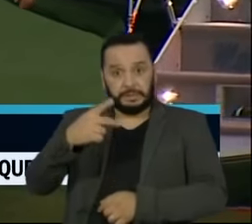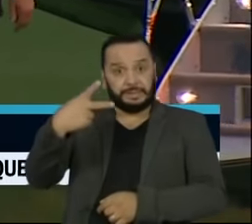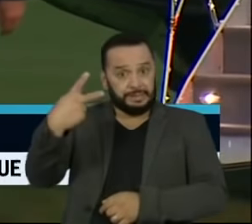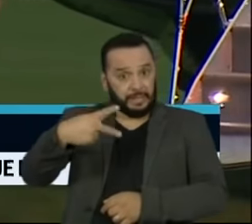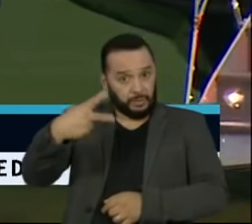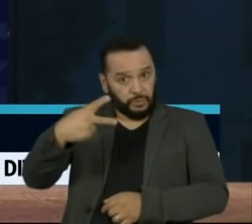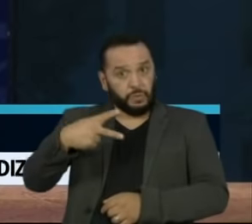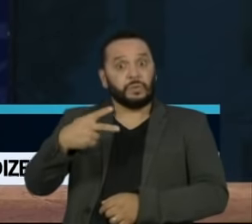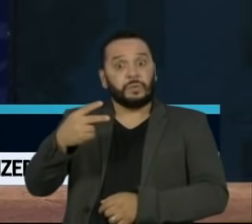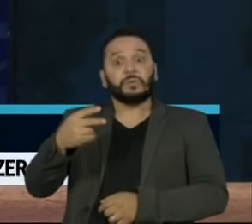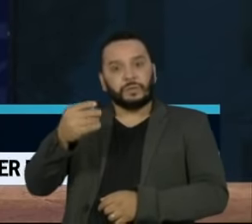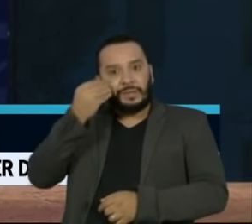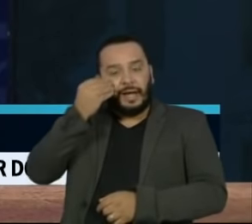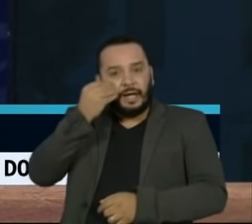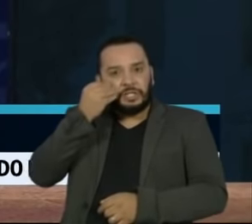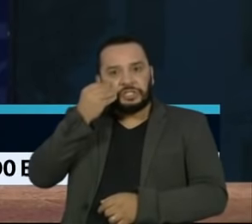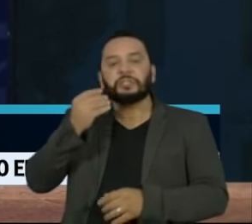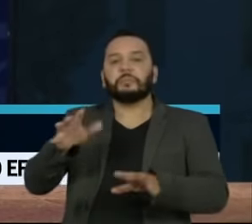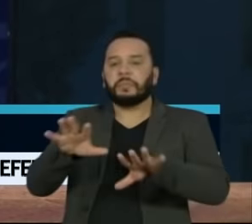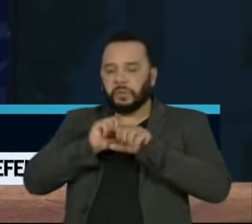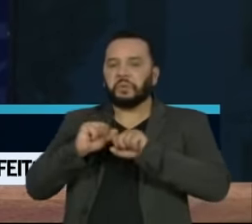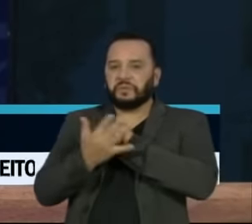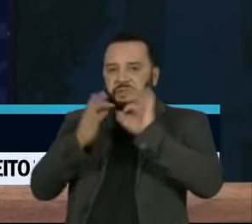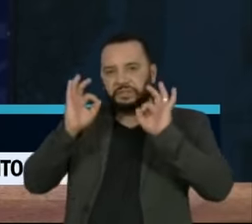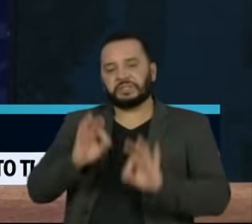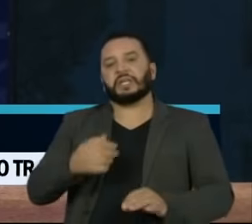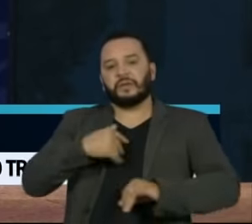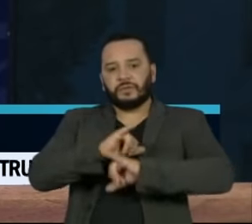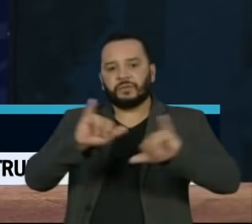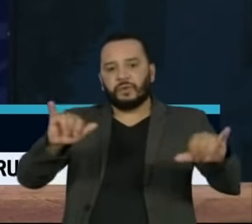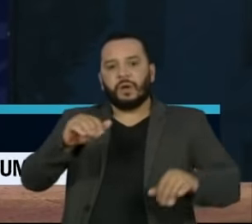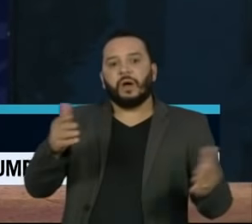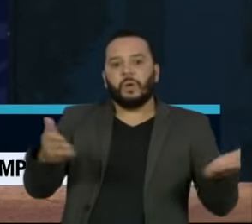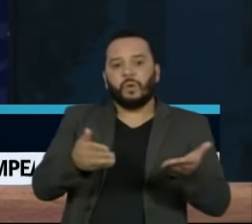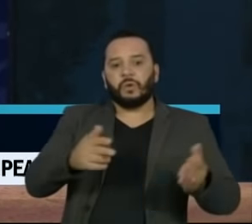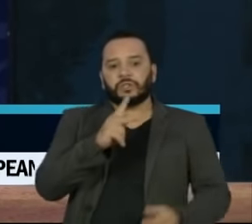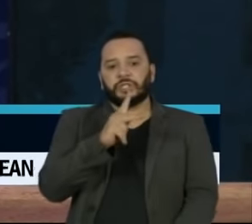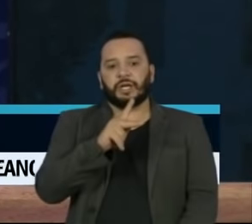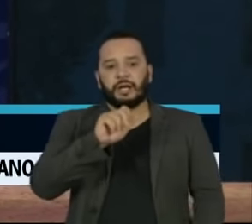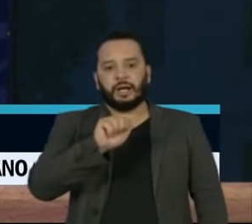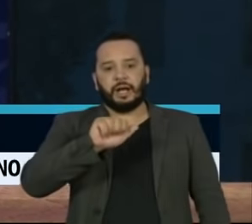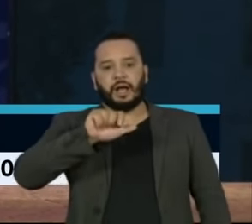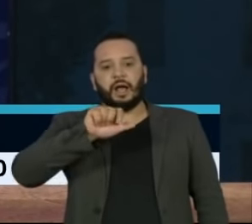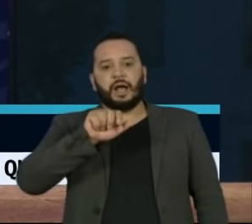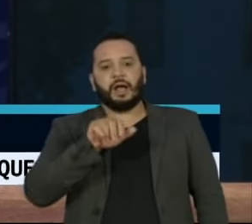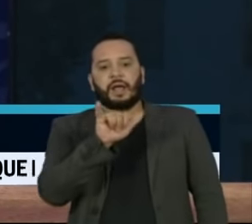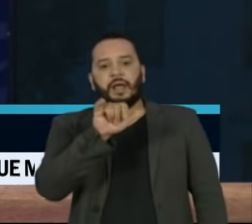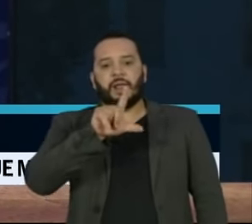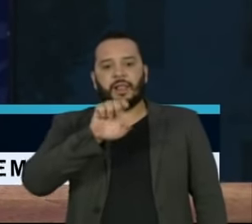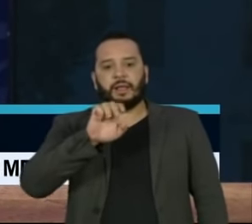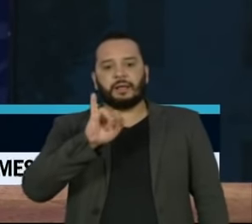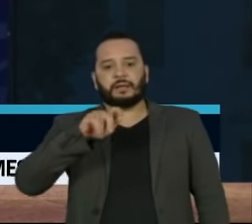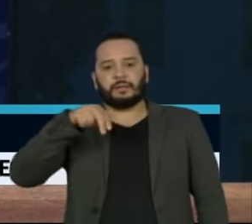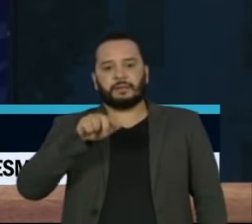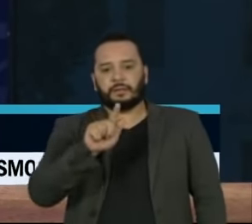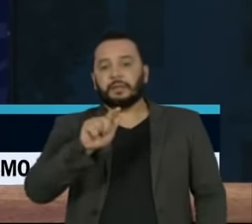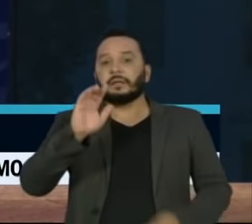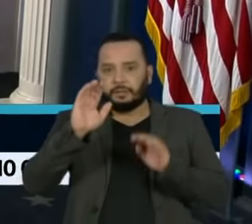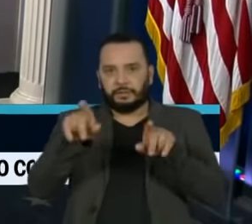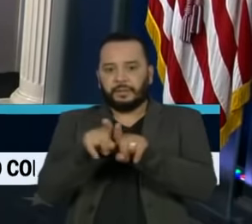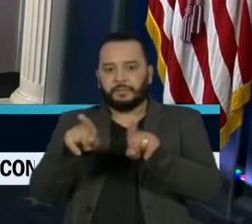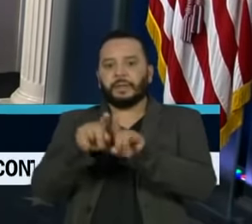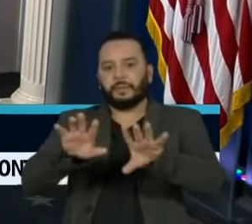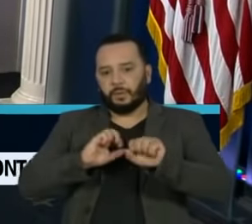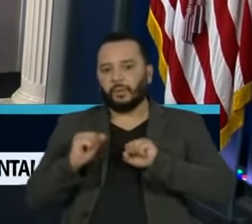fazer a divulgação. Hoje, a porta-voz da Casa Branca, Kayleigh McEnany, confirmou que também está com a Covid-19.